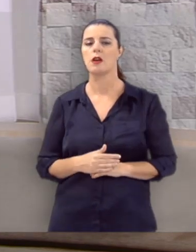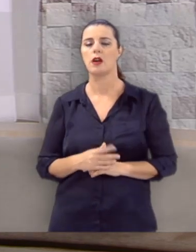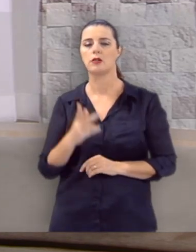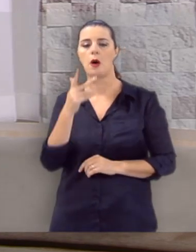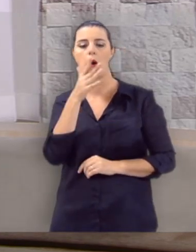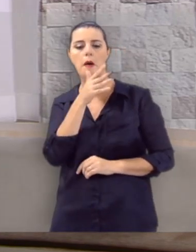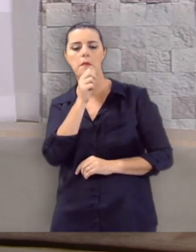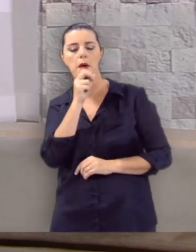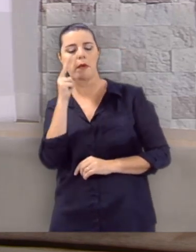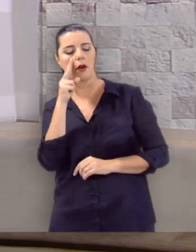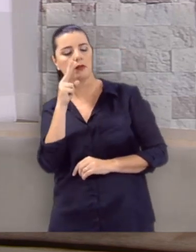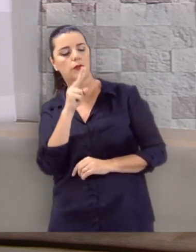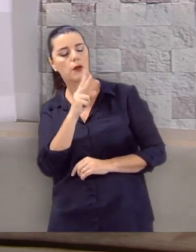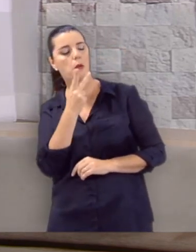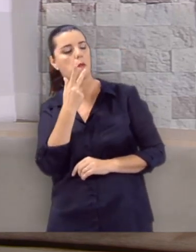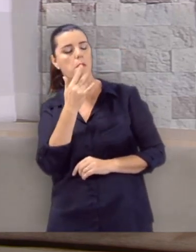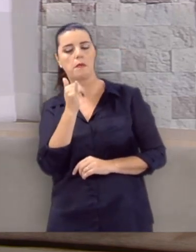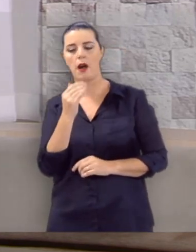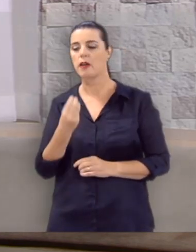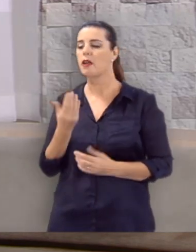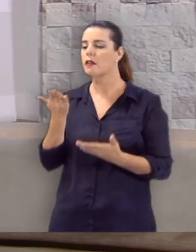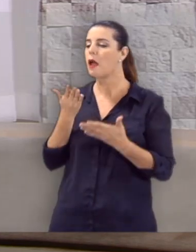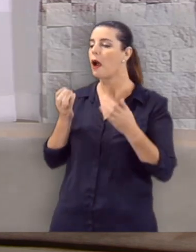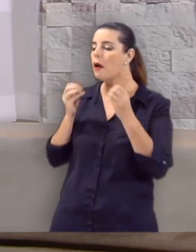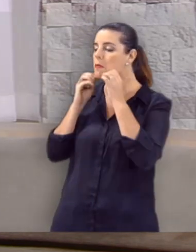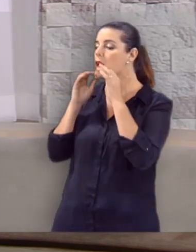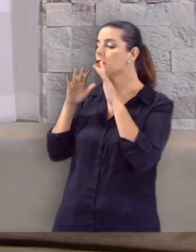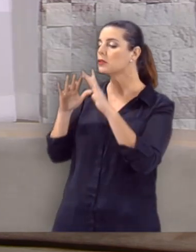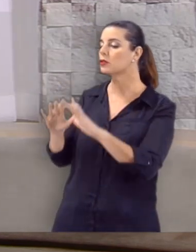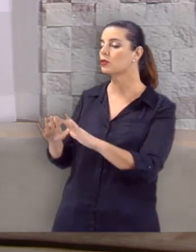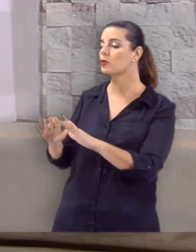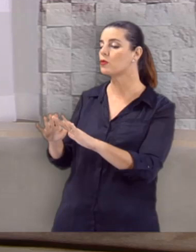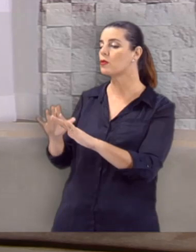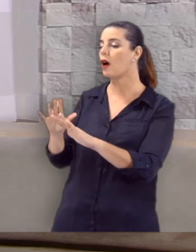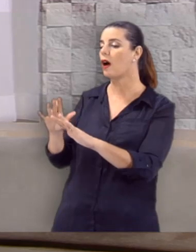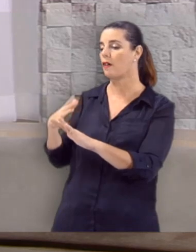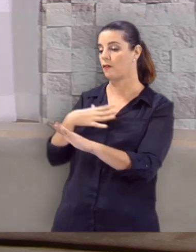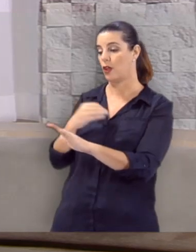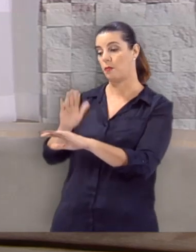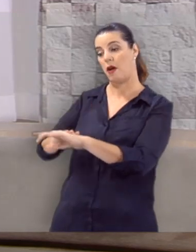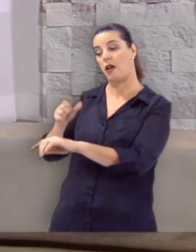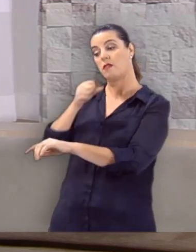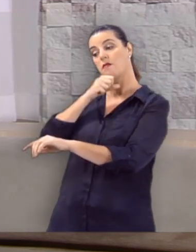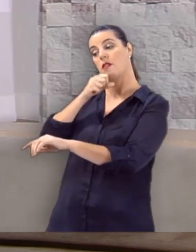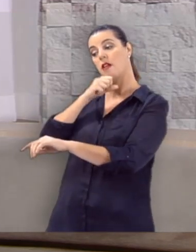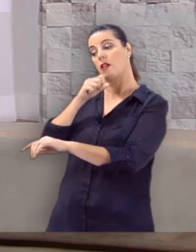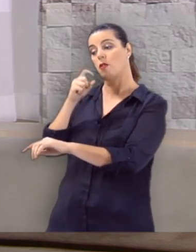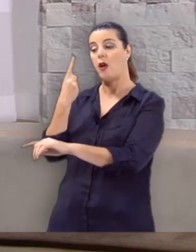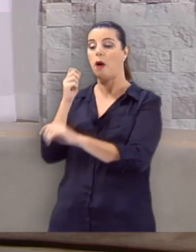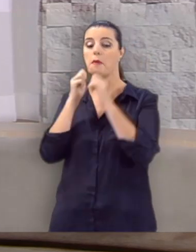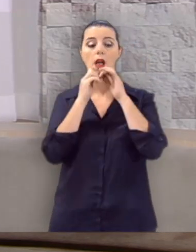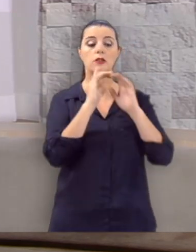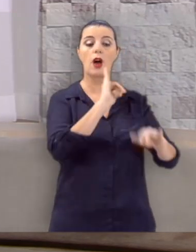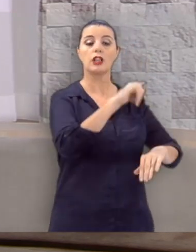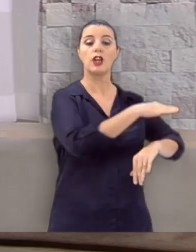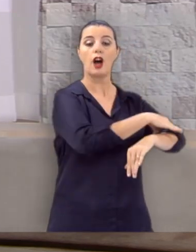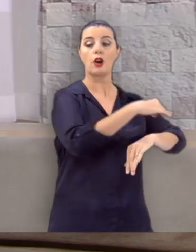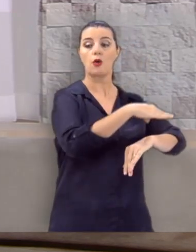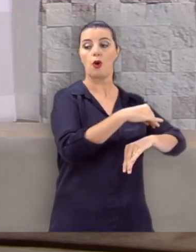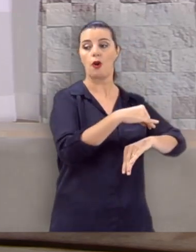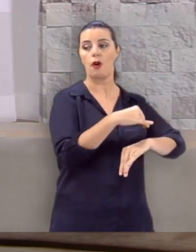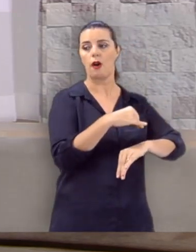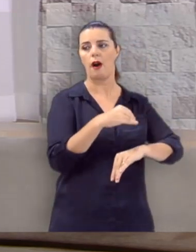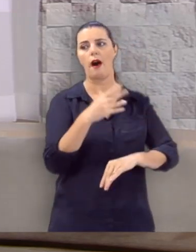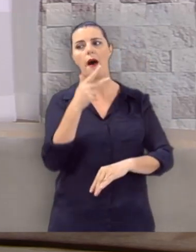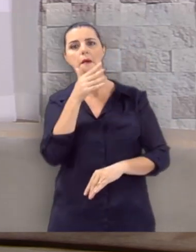Quando a sua mãe ouviu que o pai queria abençoar Esaú e não Jacó. E a